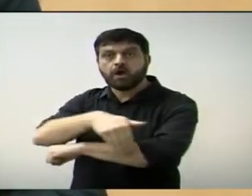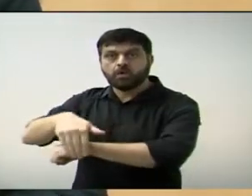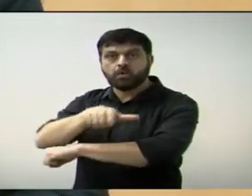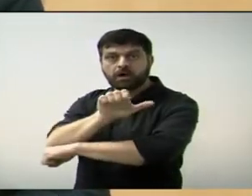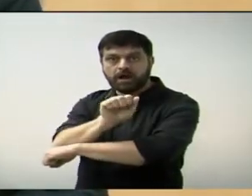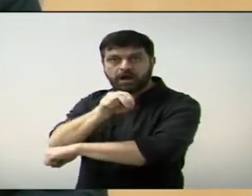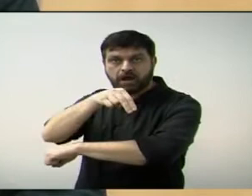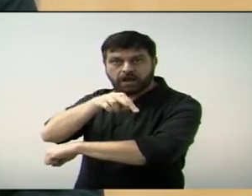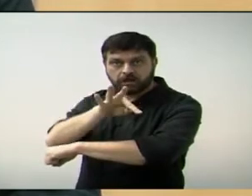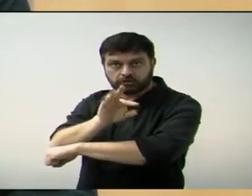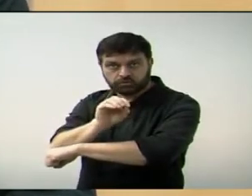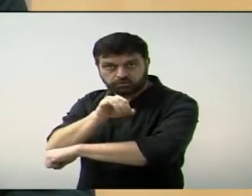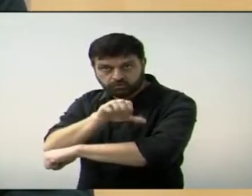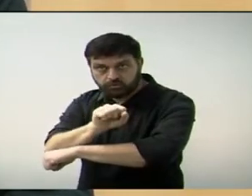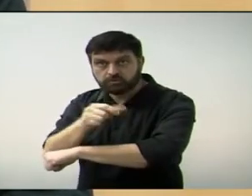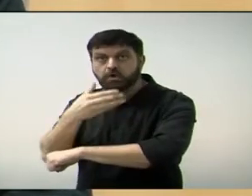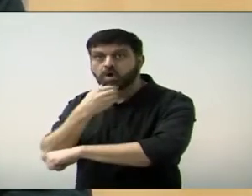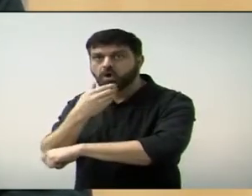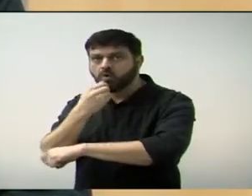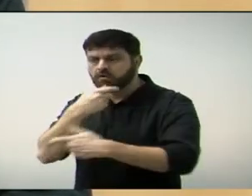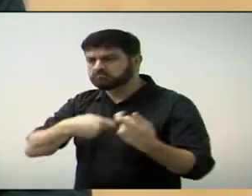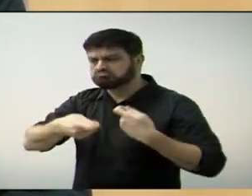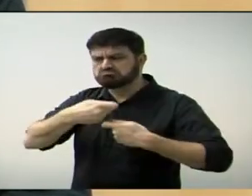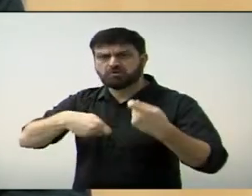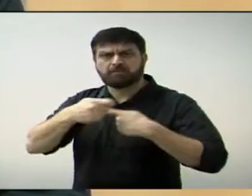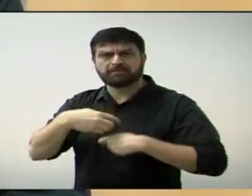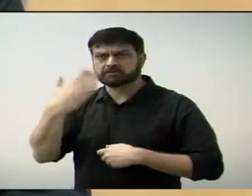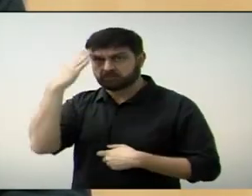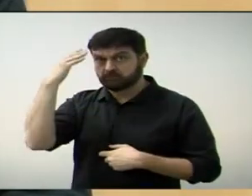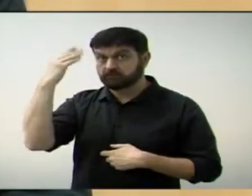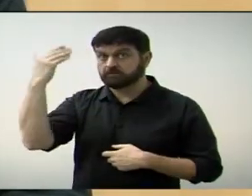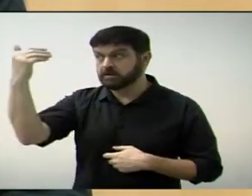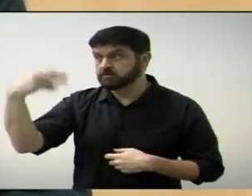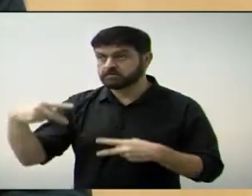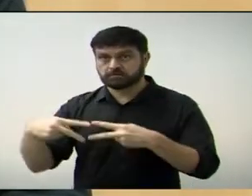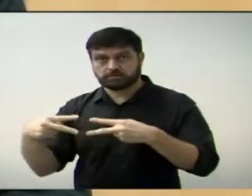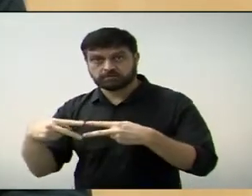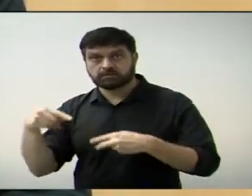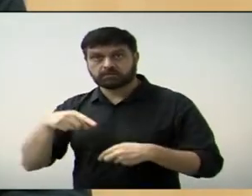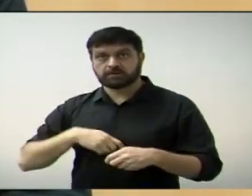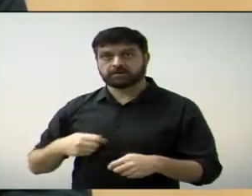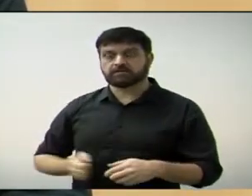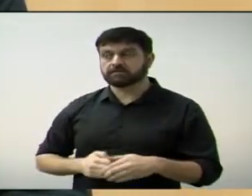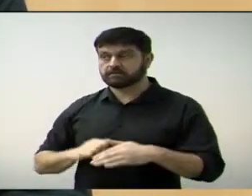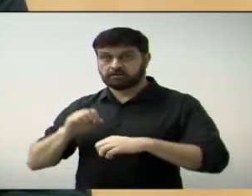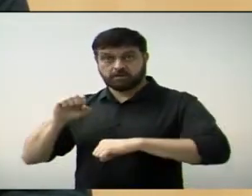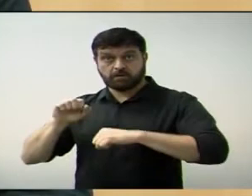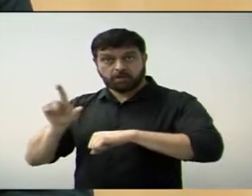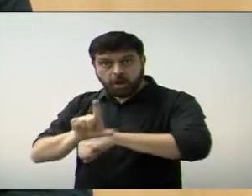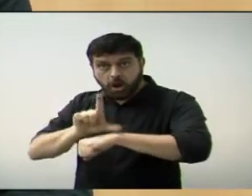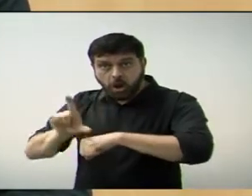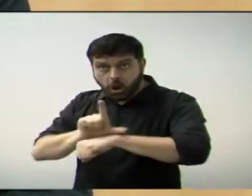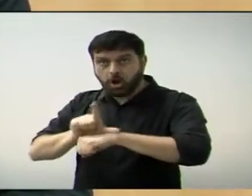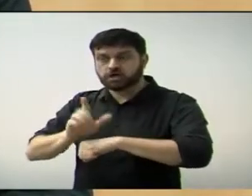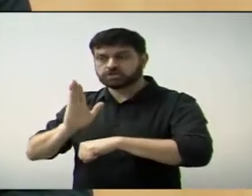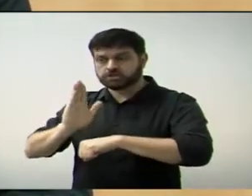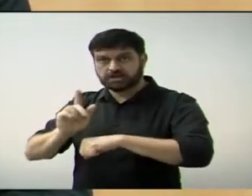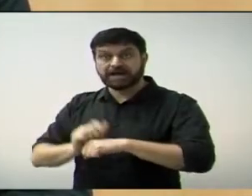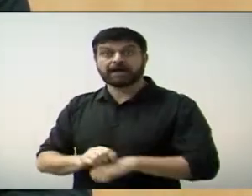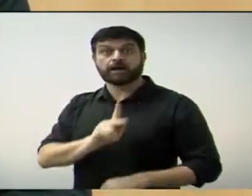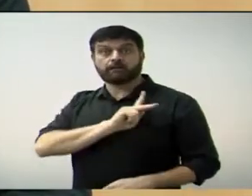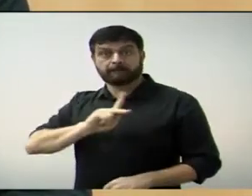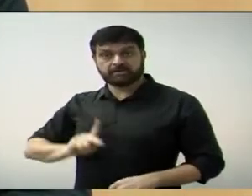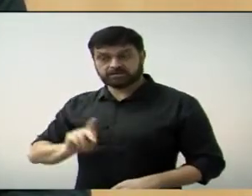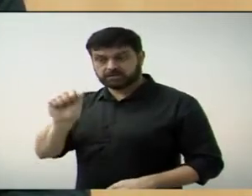Borges da Silva, um comerciante bem conhecido na nossa cidade, foi proprietário da Chanel, presidente da associação